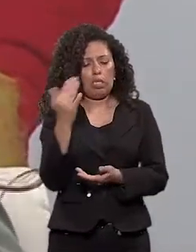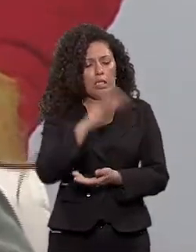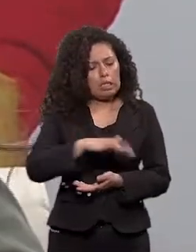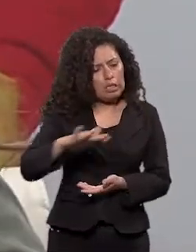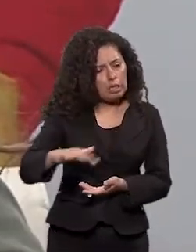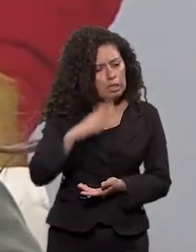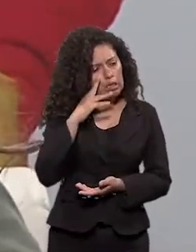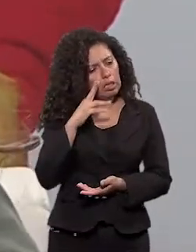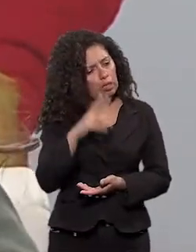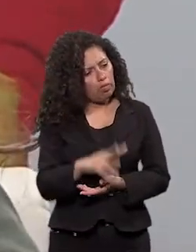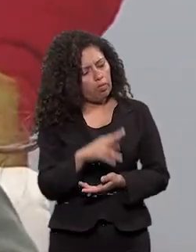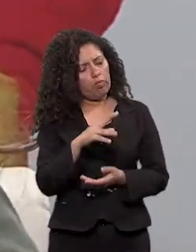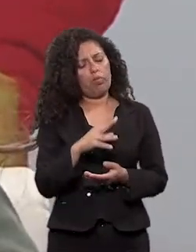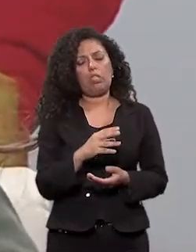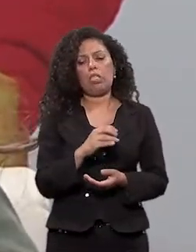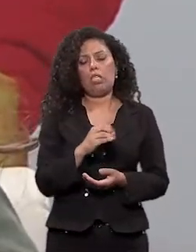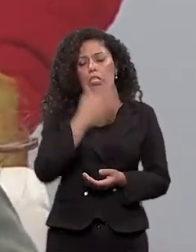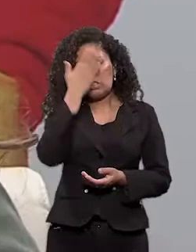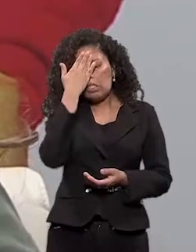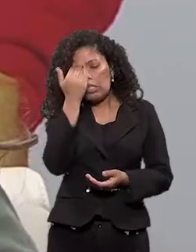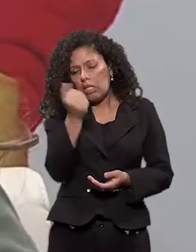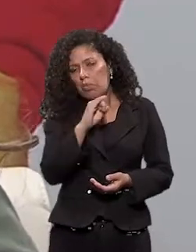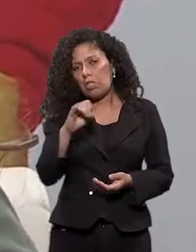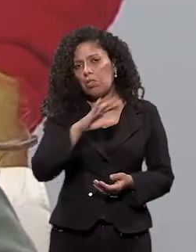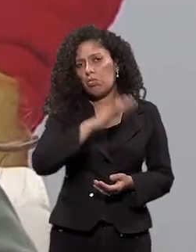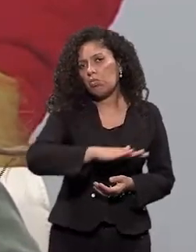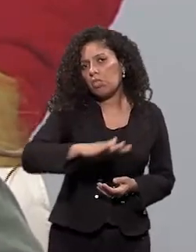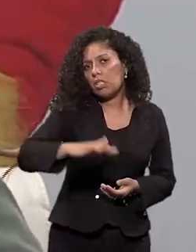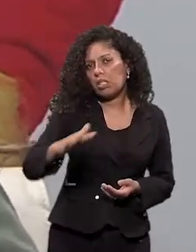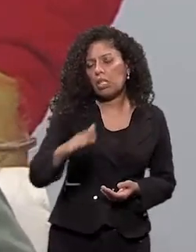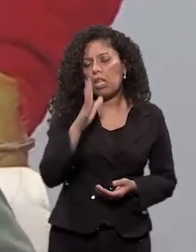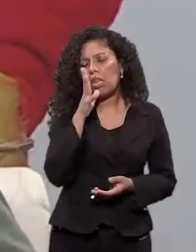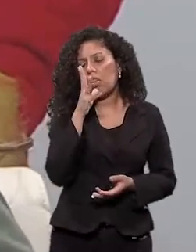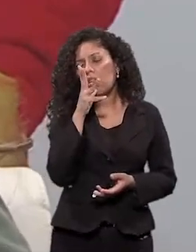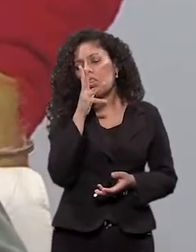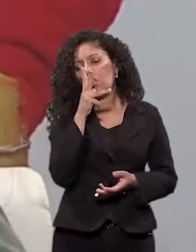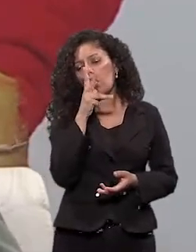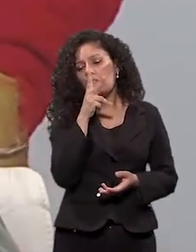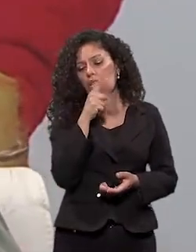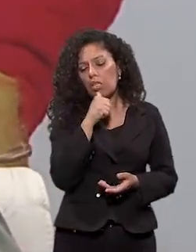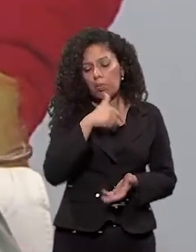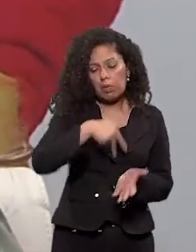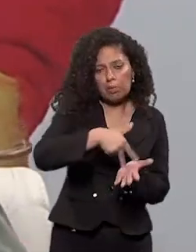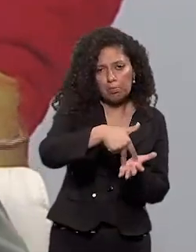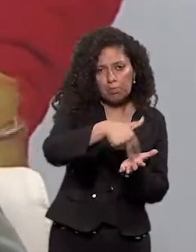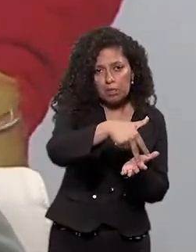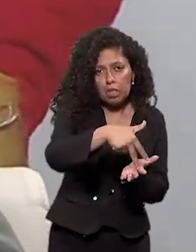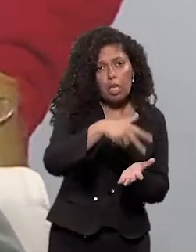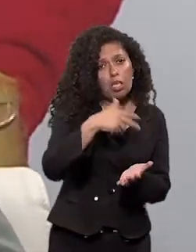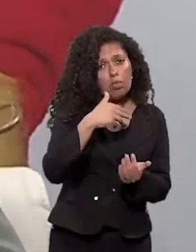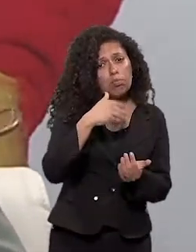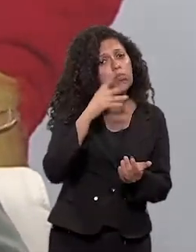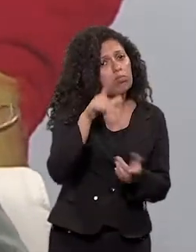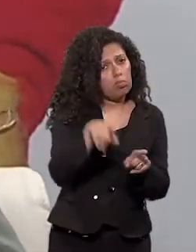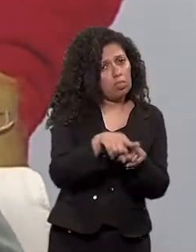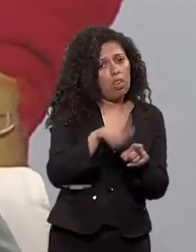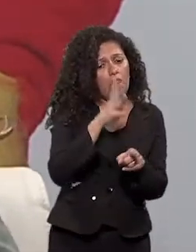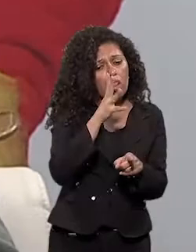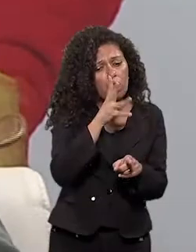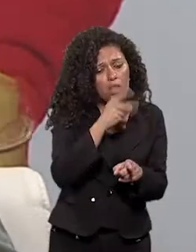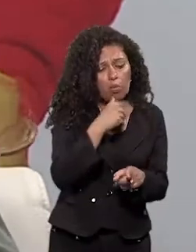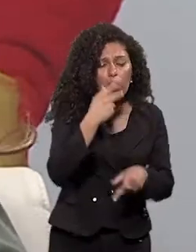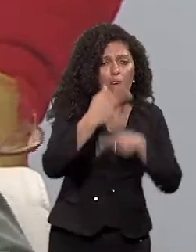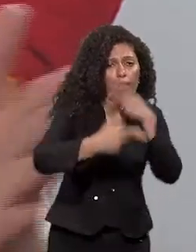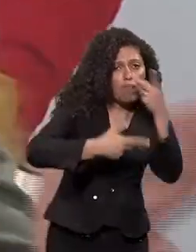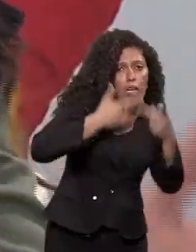criança, a gente sabe que se uma criança, ela demora a caminhar, ela vai demorar a falar também. Então a